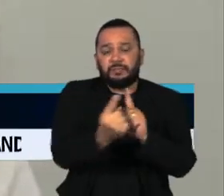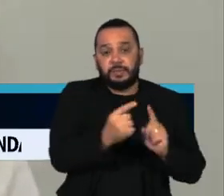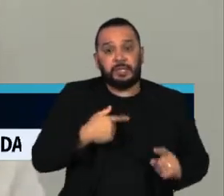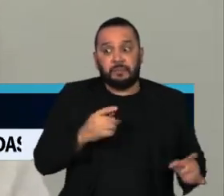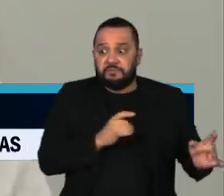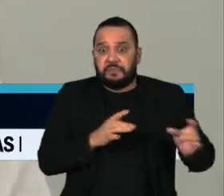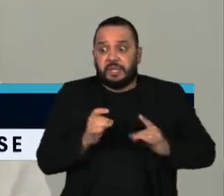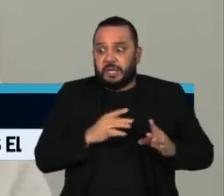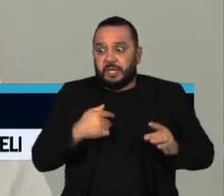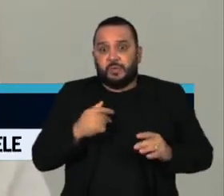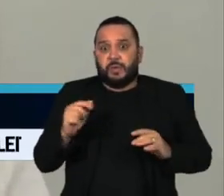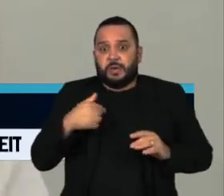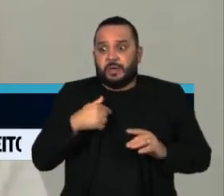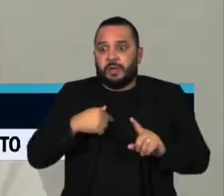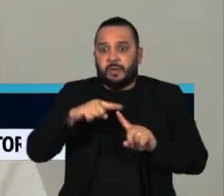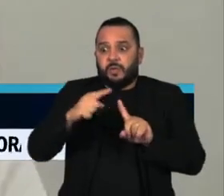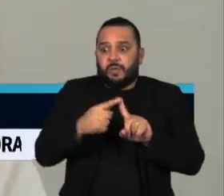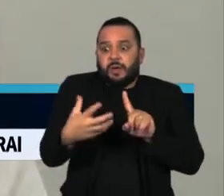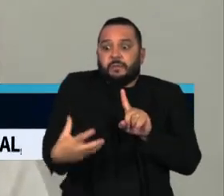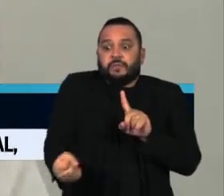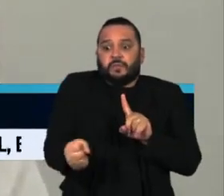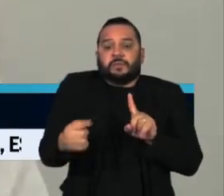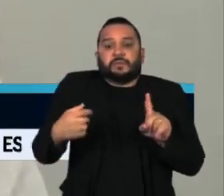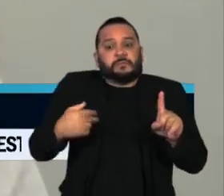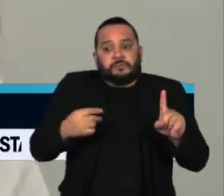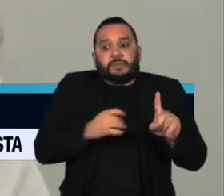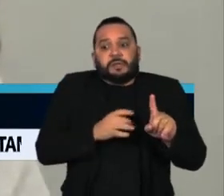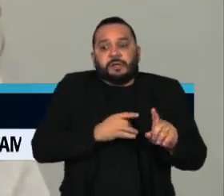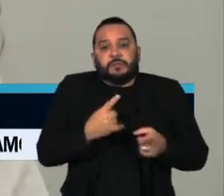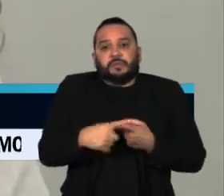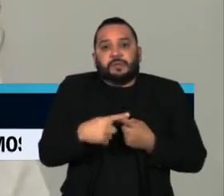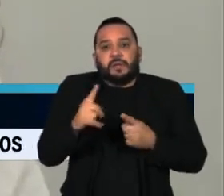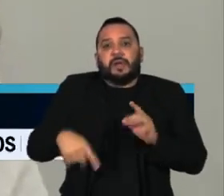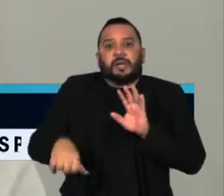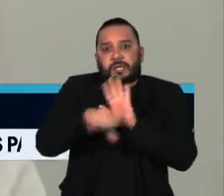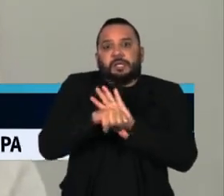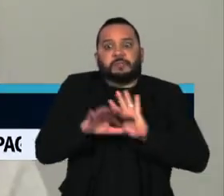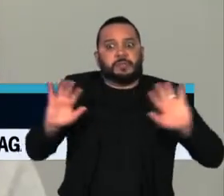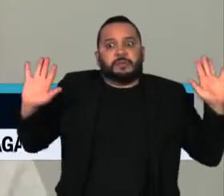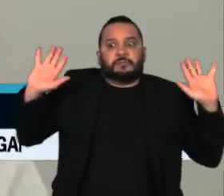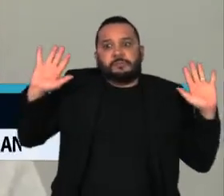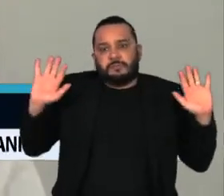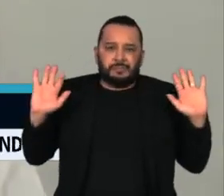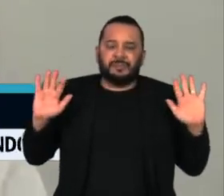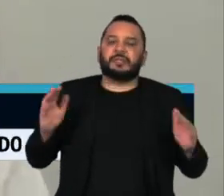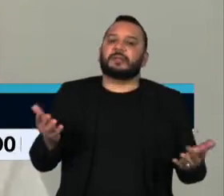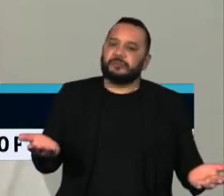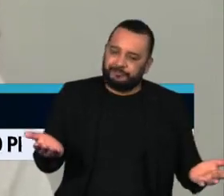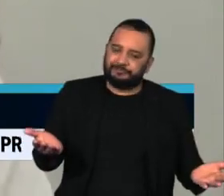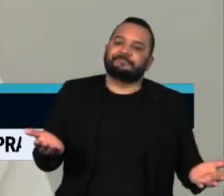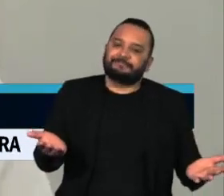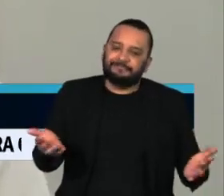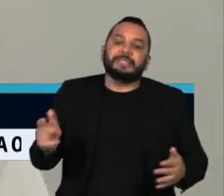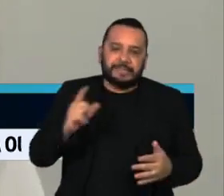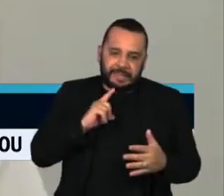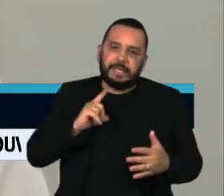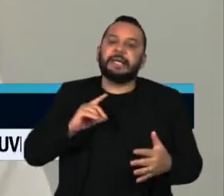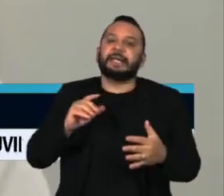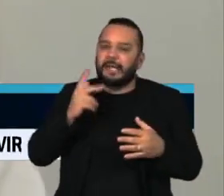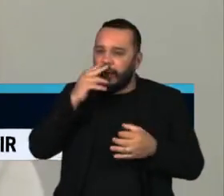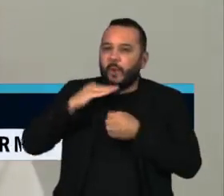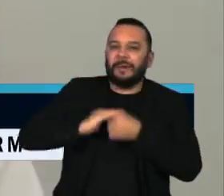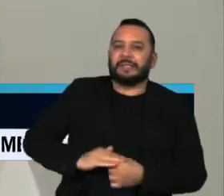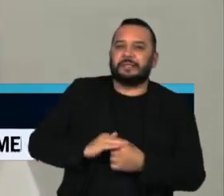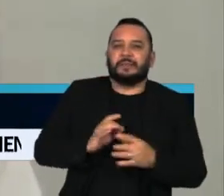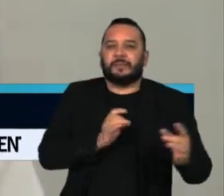de prestar um atendimento em saúde que seja relacionado à interrupção da gestação. Então gera esse contexto de coerção, de